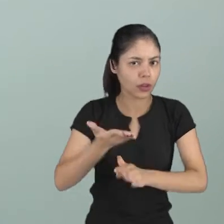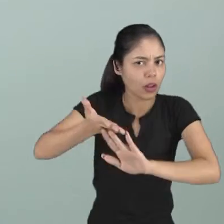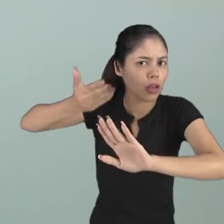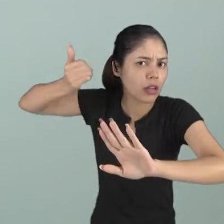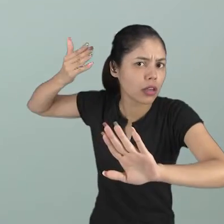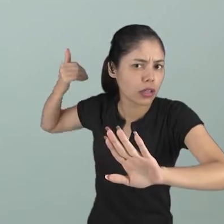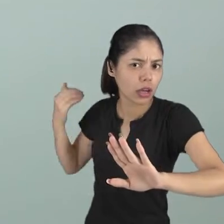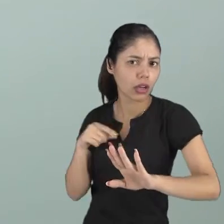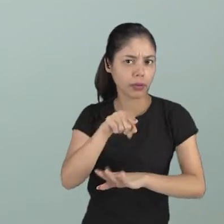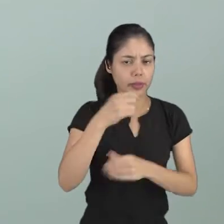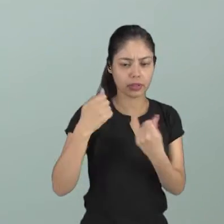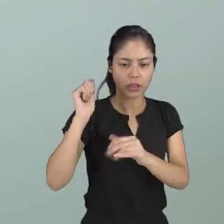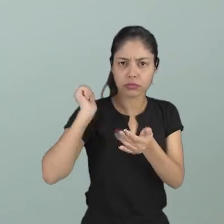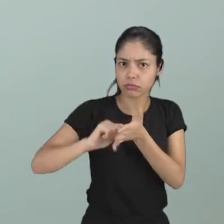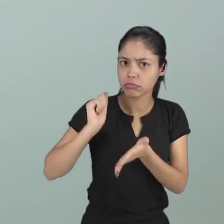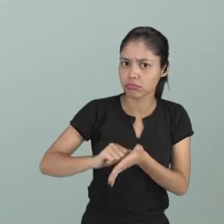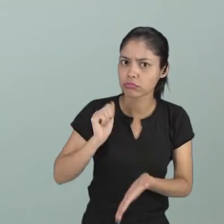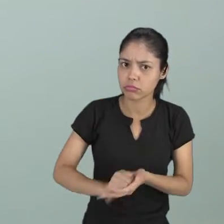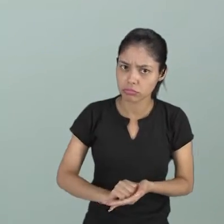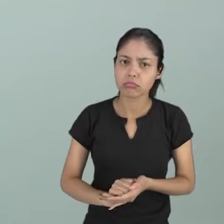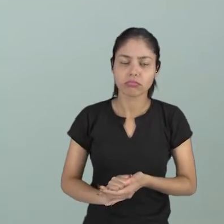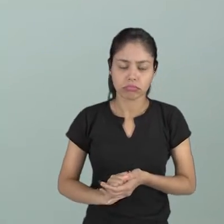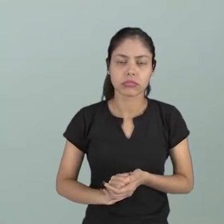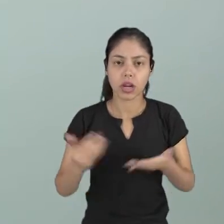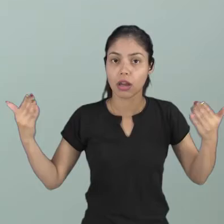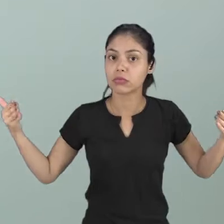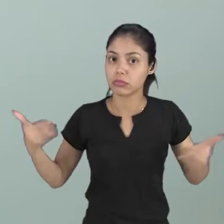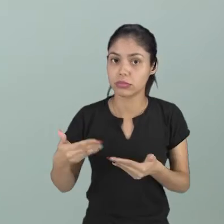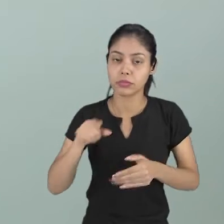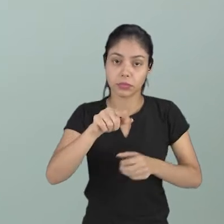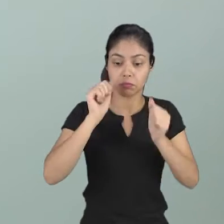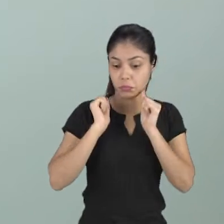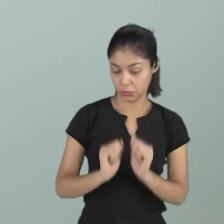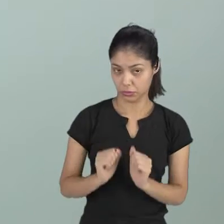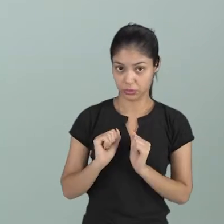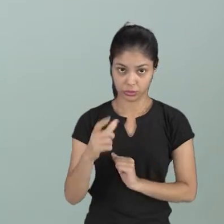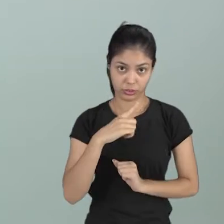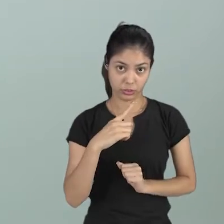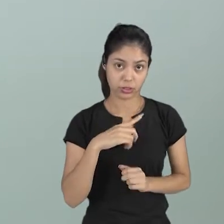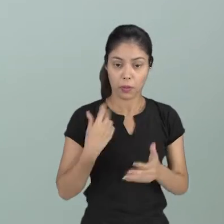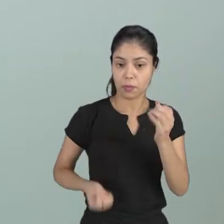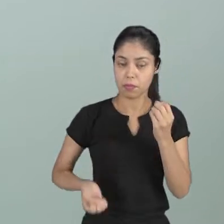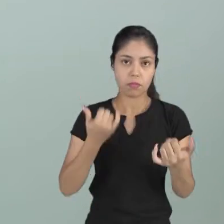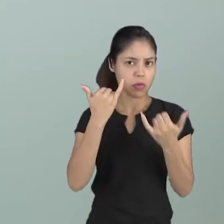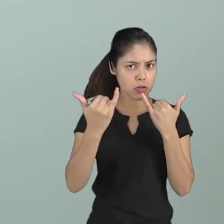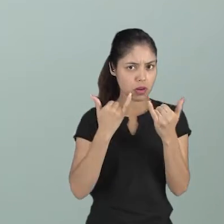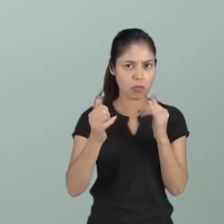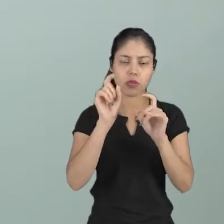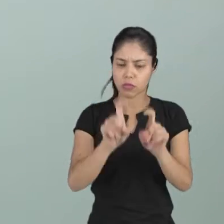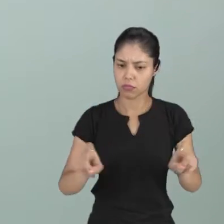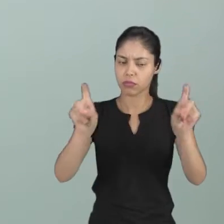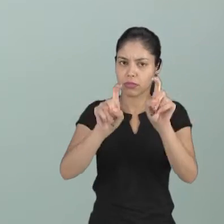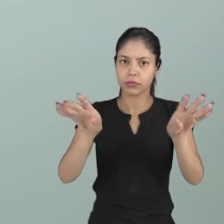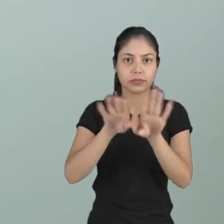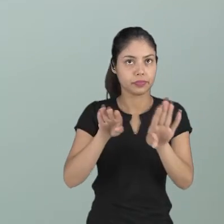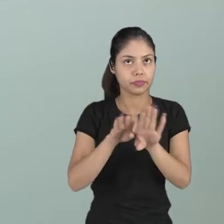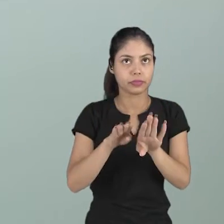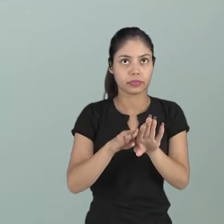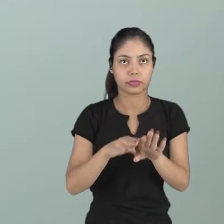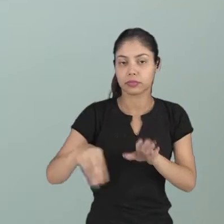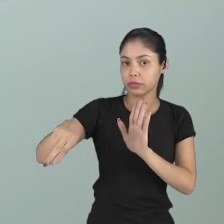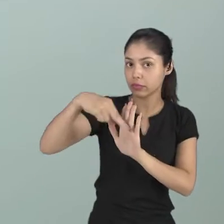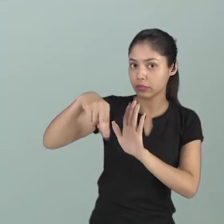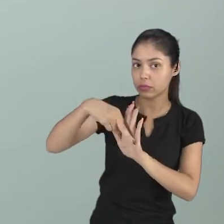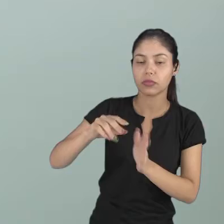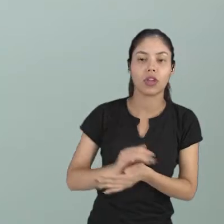que ter uma escrita de partitura, agora você pode ter um programa de computador e você coloca as suas notas e